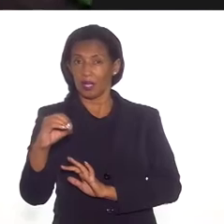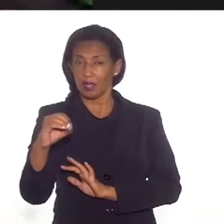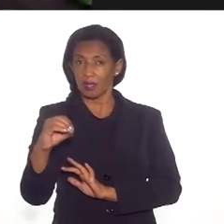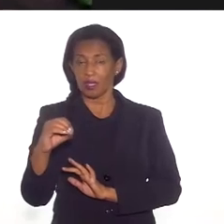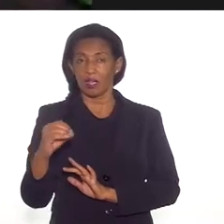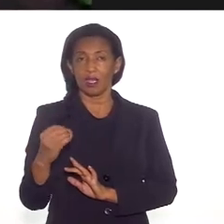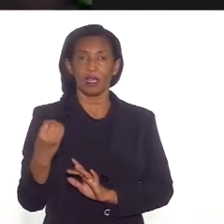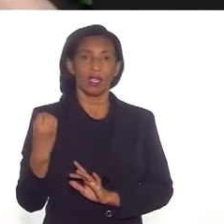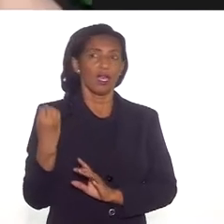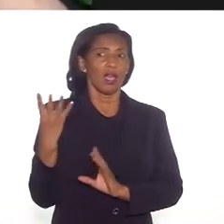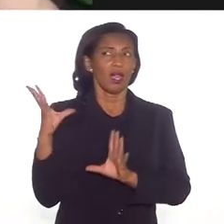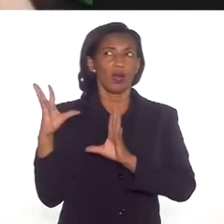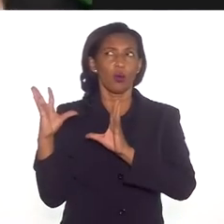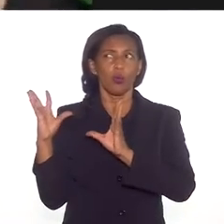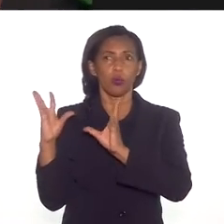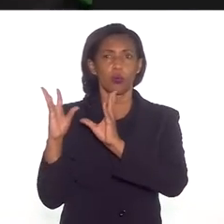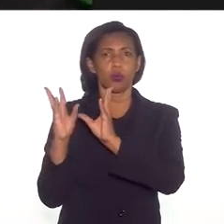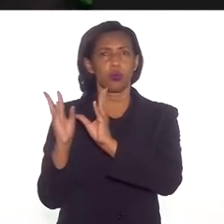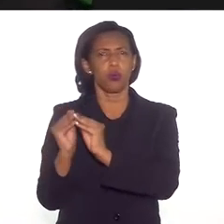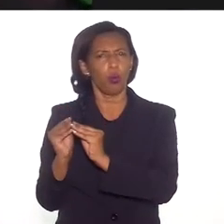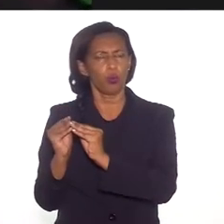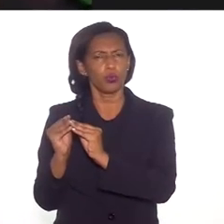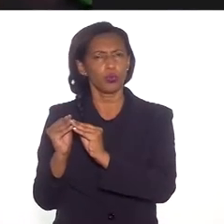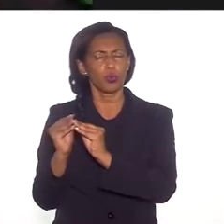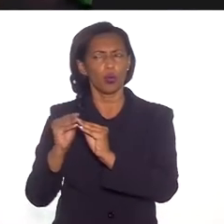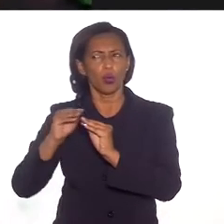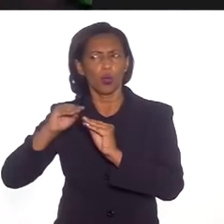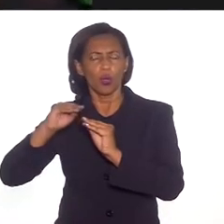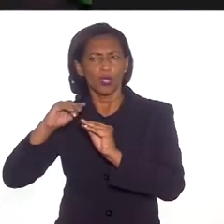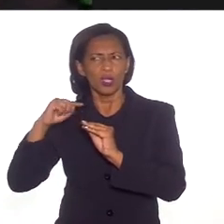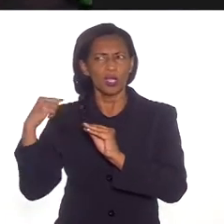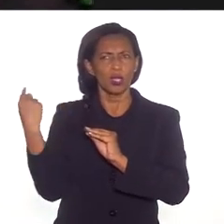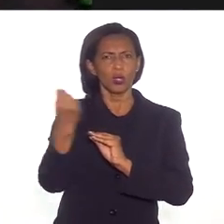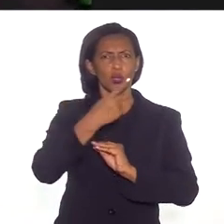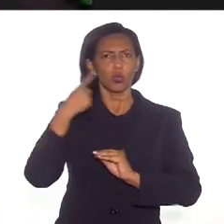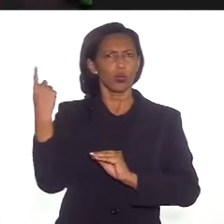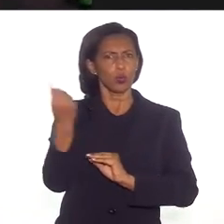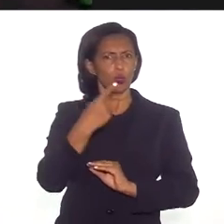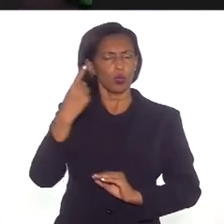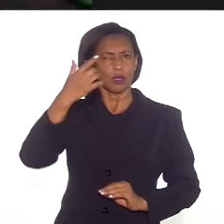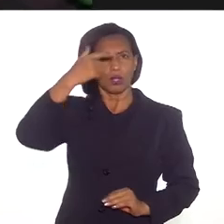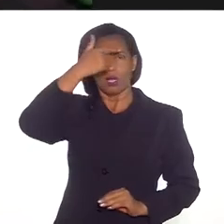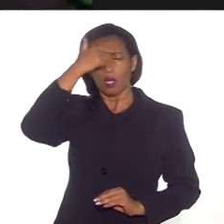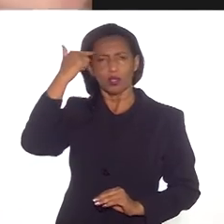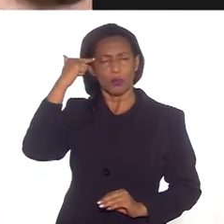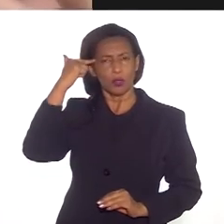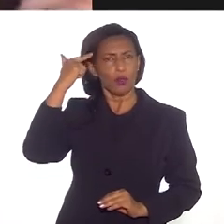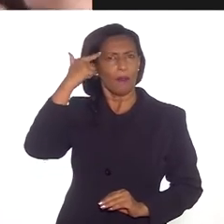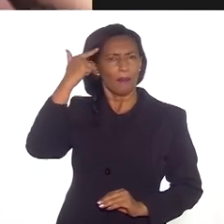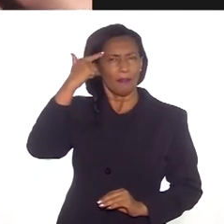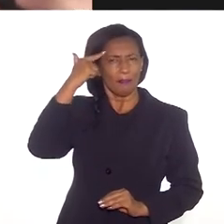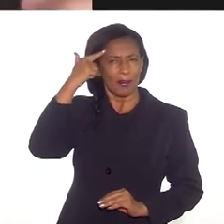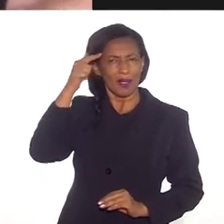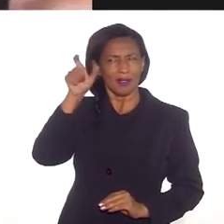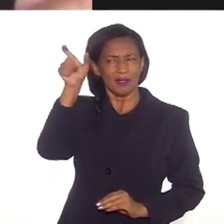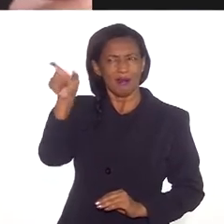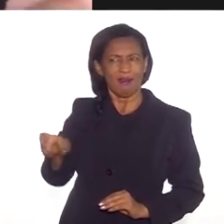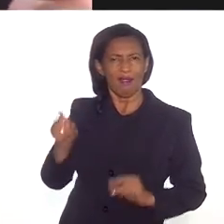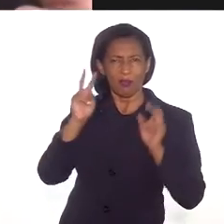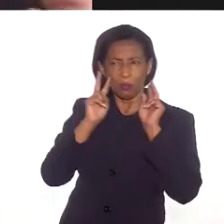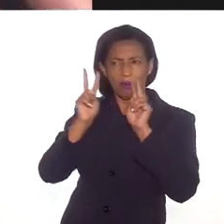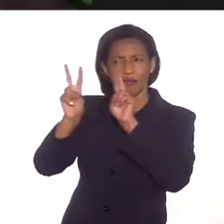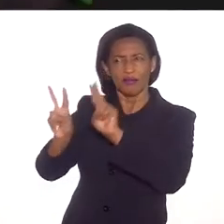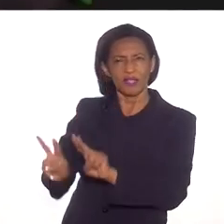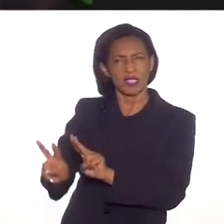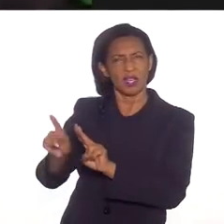o resumo de todos os estereótipos que existem. É tanto o romântico, porque tem essa